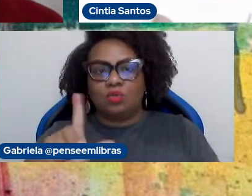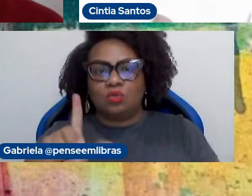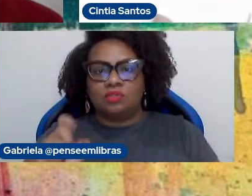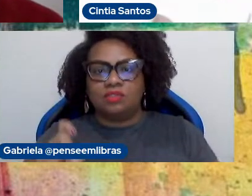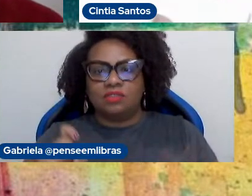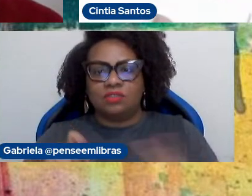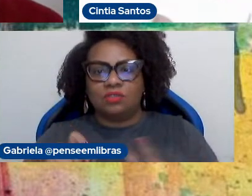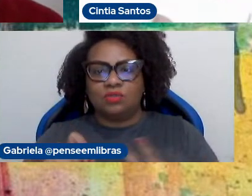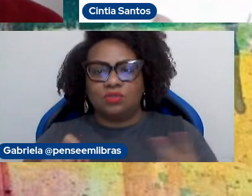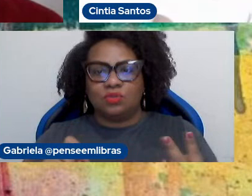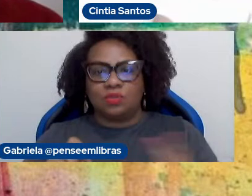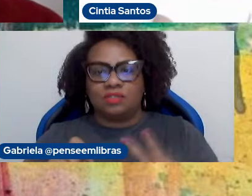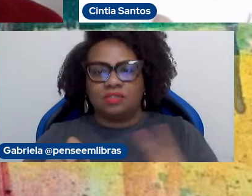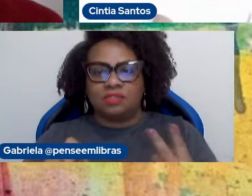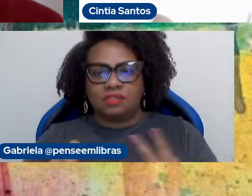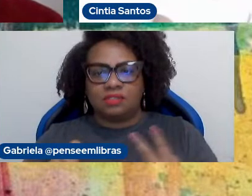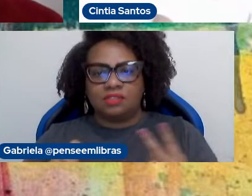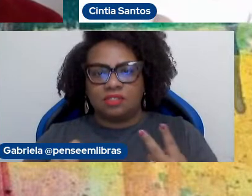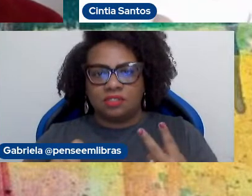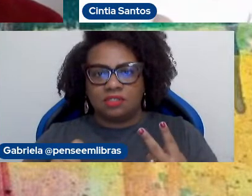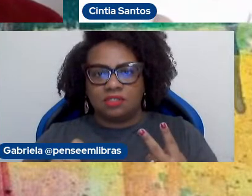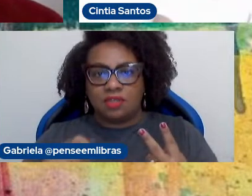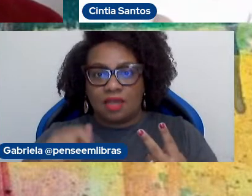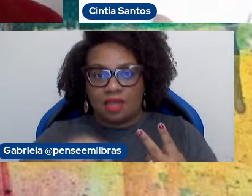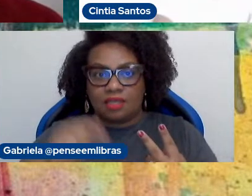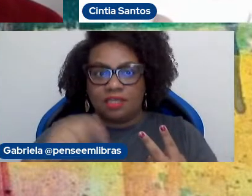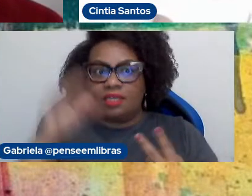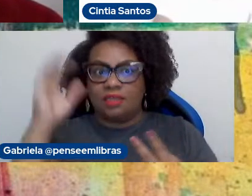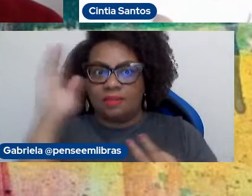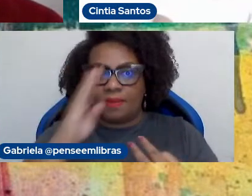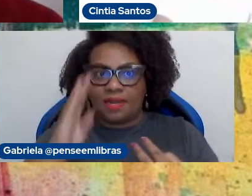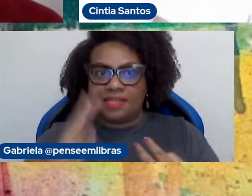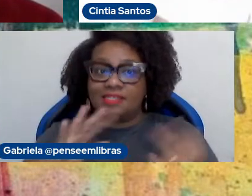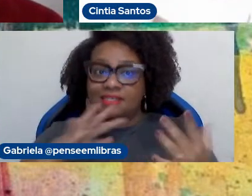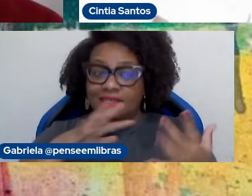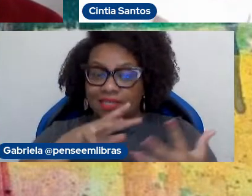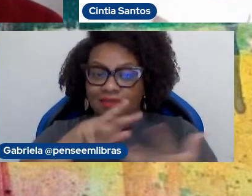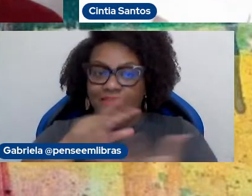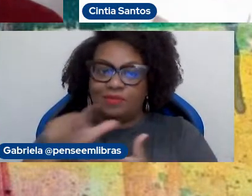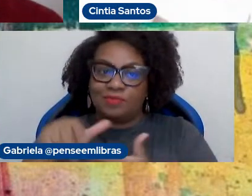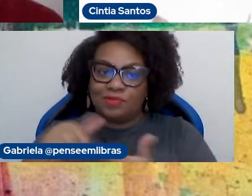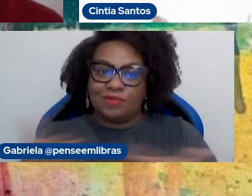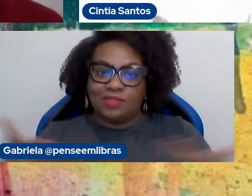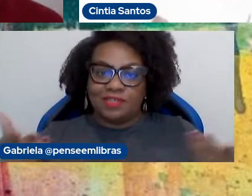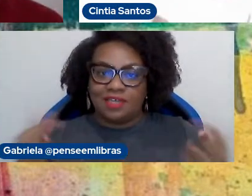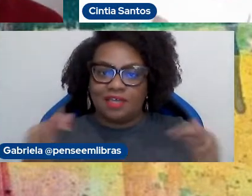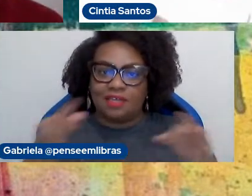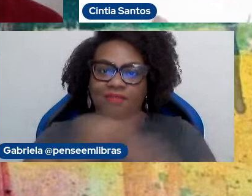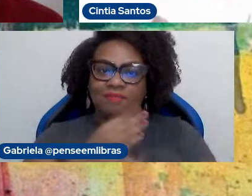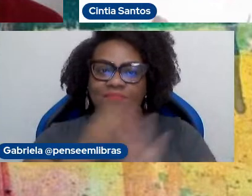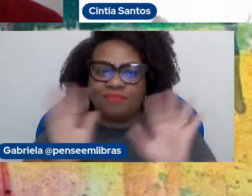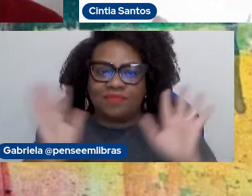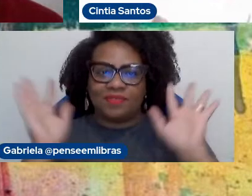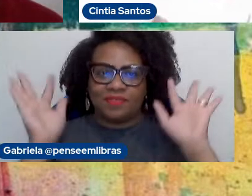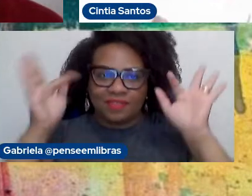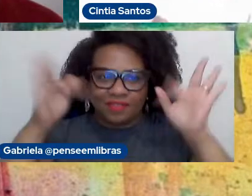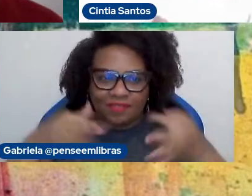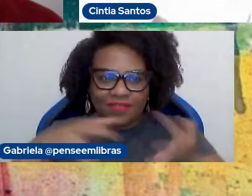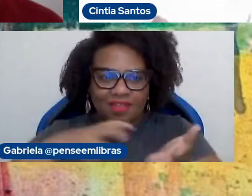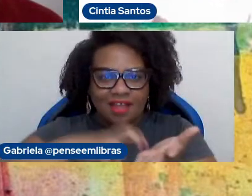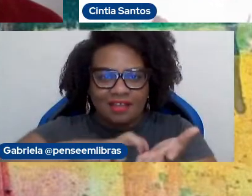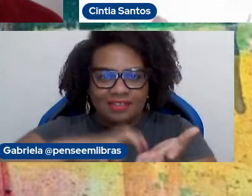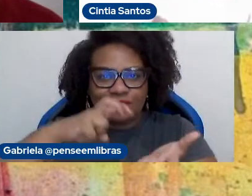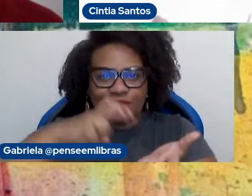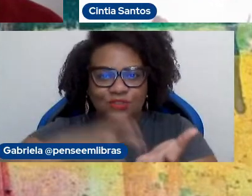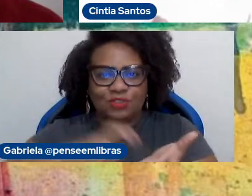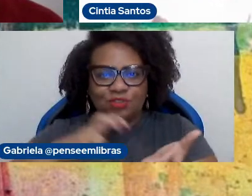pessoas da dança nesse Brasil e no mundo e assim encerramos né Fernando nosso nossa manhã assim nosso